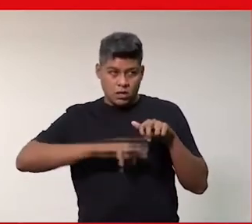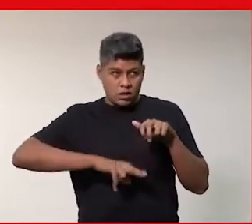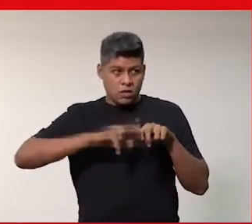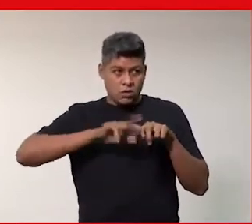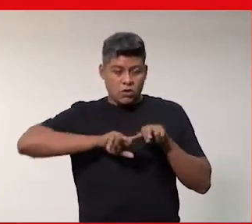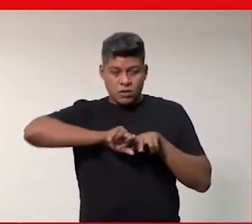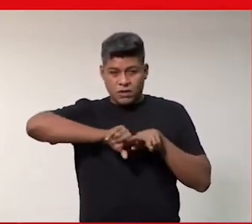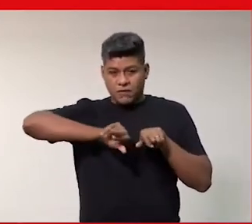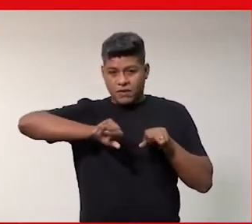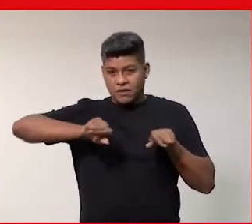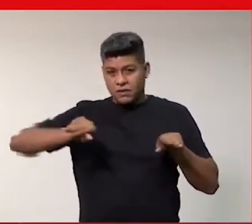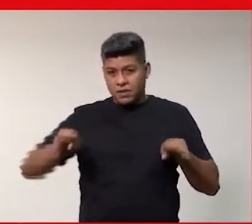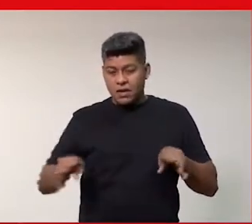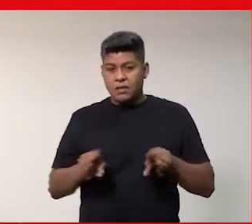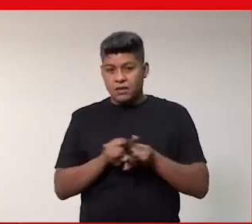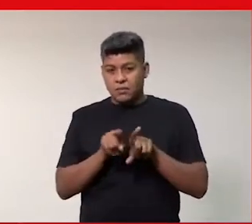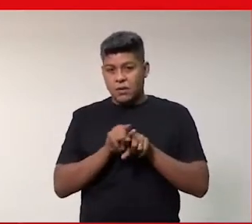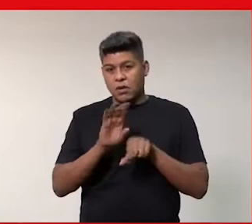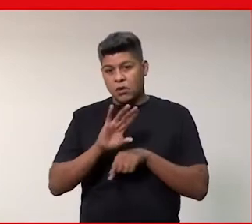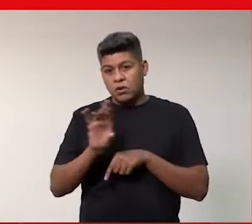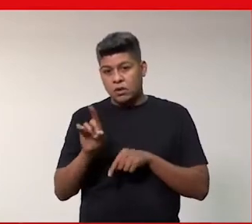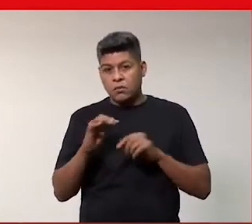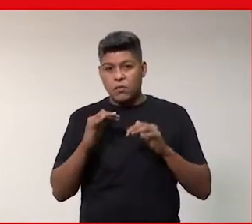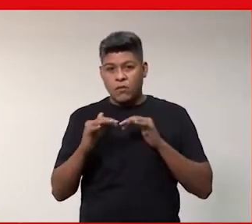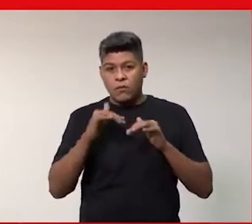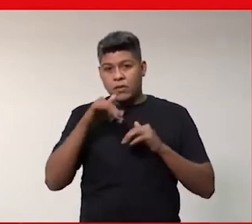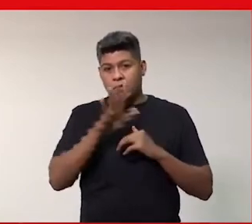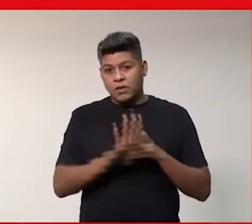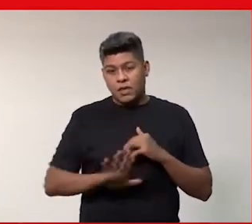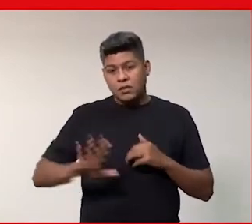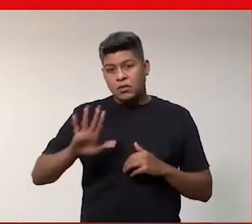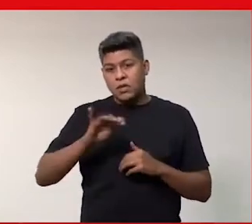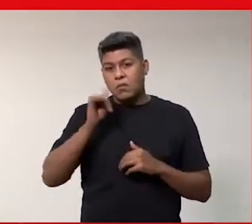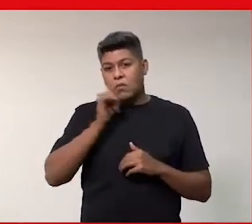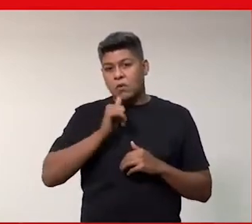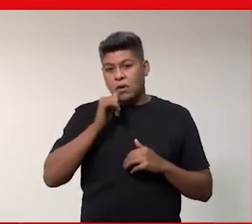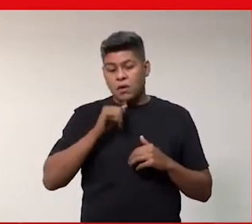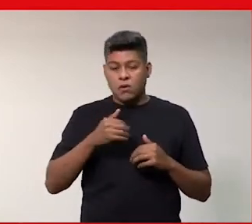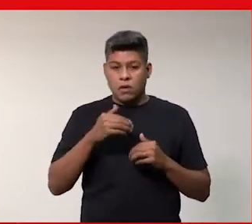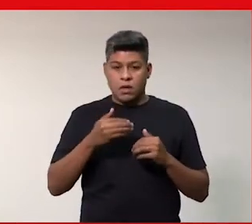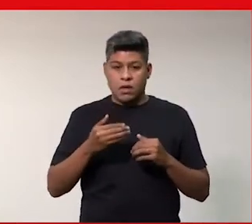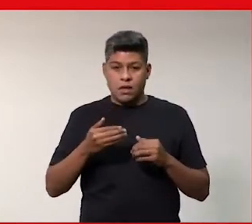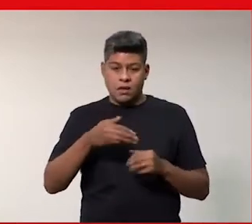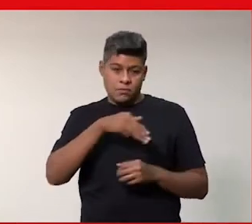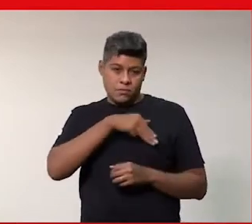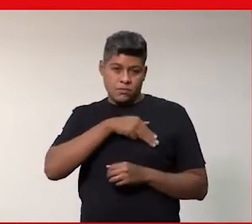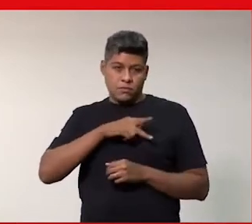Diversidade do MPT, coordenadora do Movimento Nacional de Mulheres do Ministério Público.